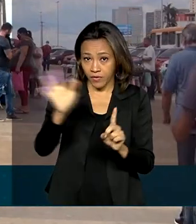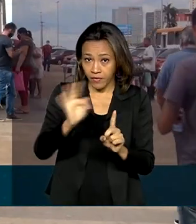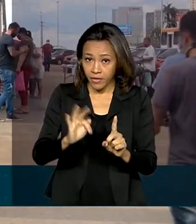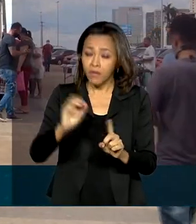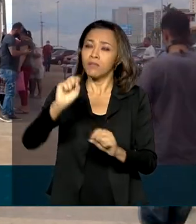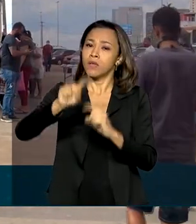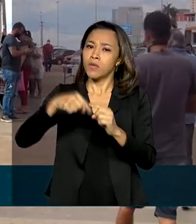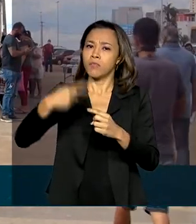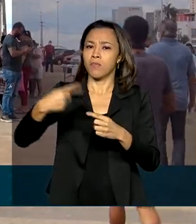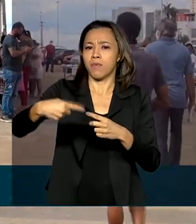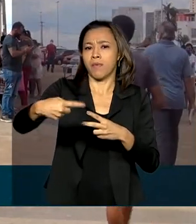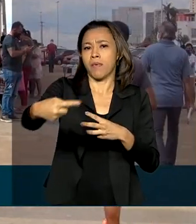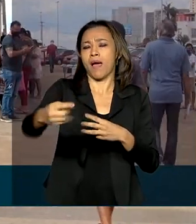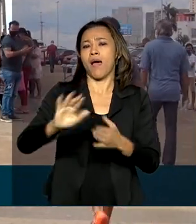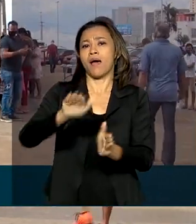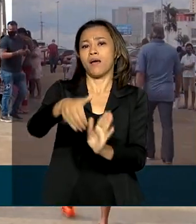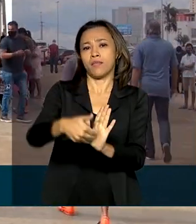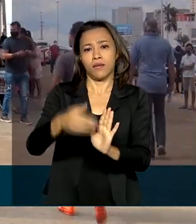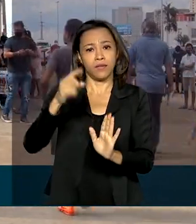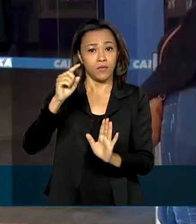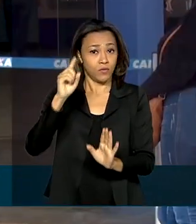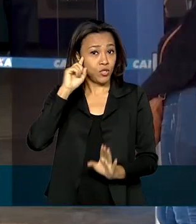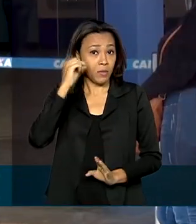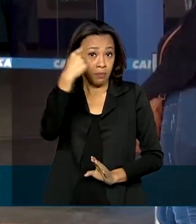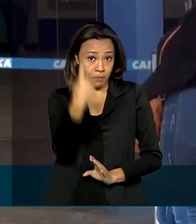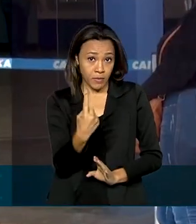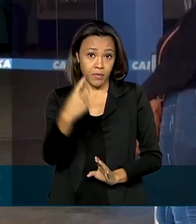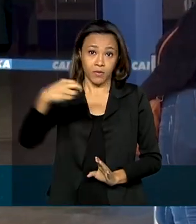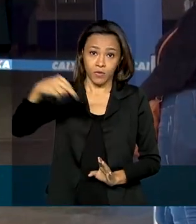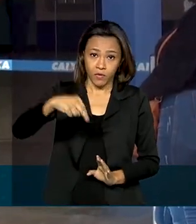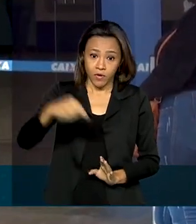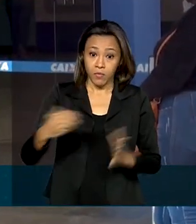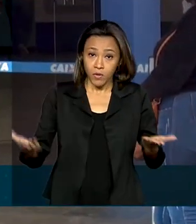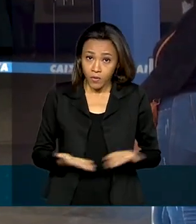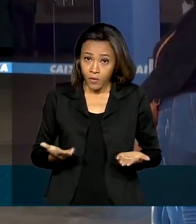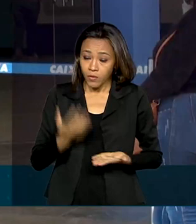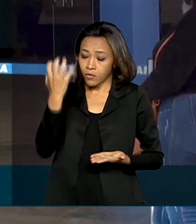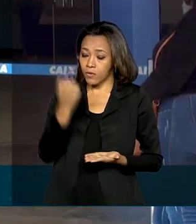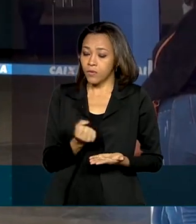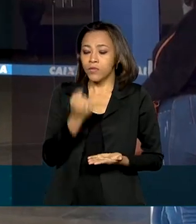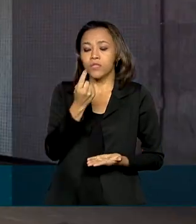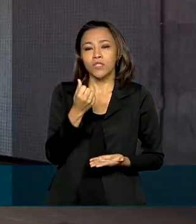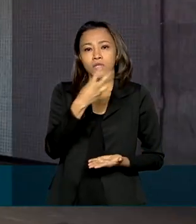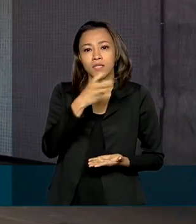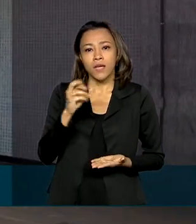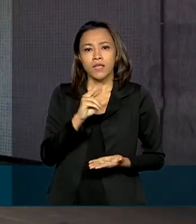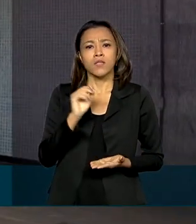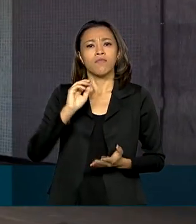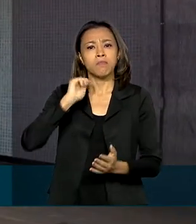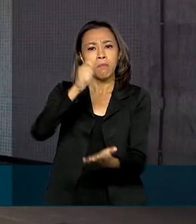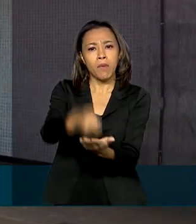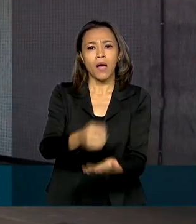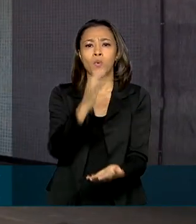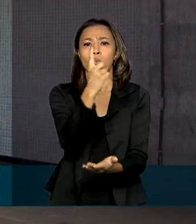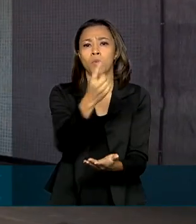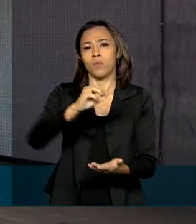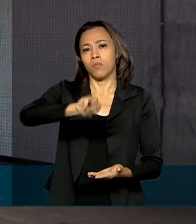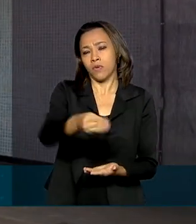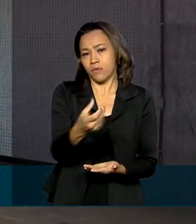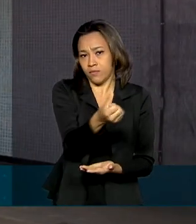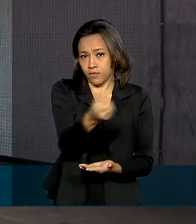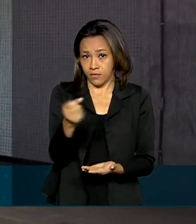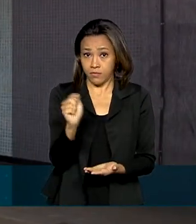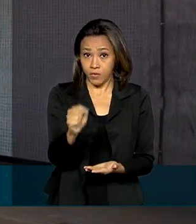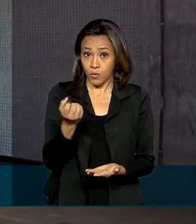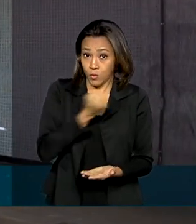até o dia 1 de novembro. E hoje, o auxílio extensão de R$ 300 será pago a 1,6 milhão de beneficiários do Bolsa Família